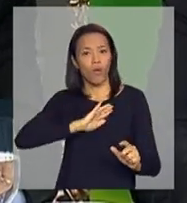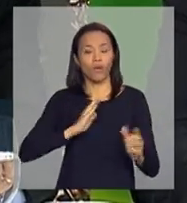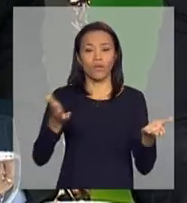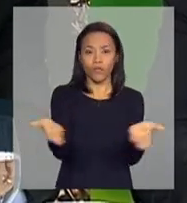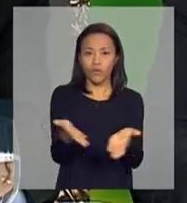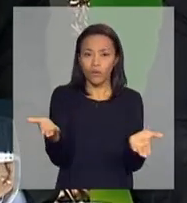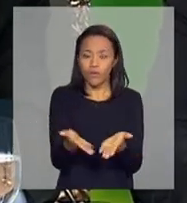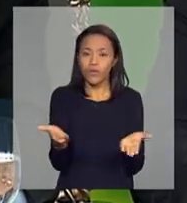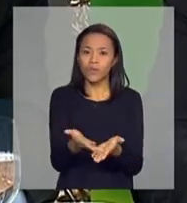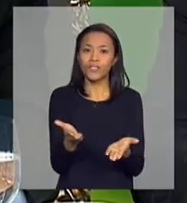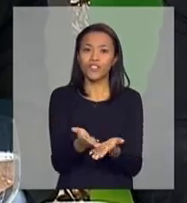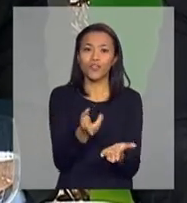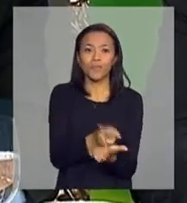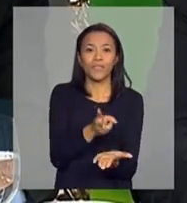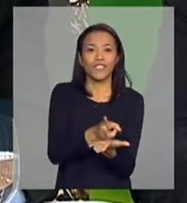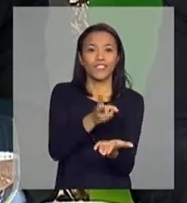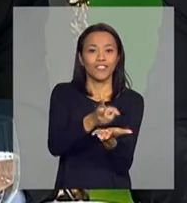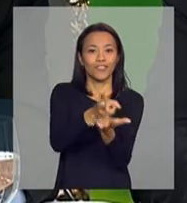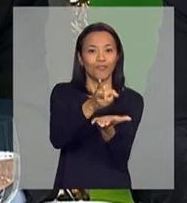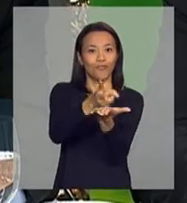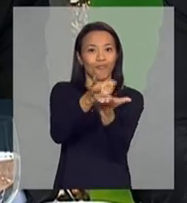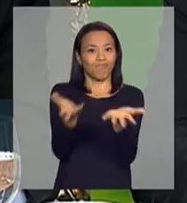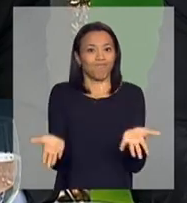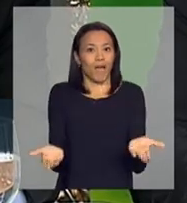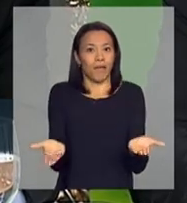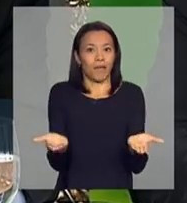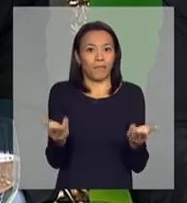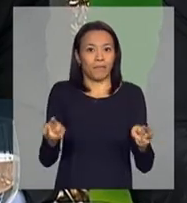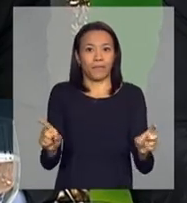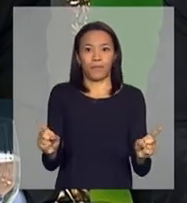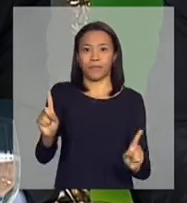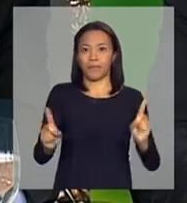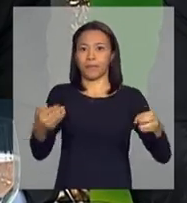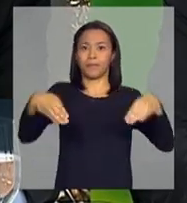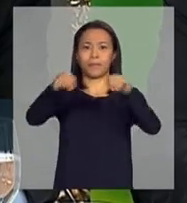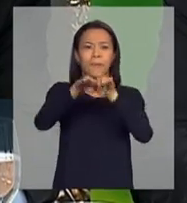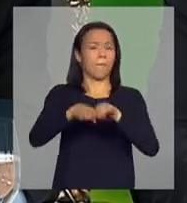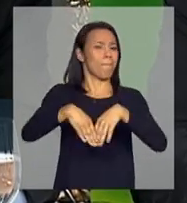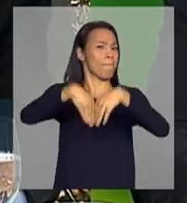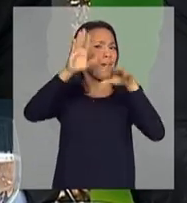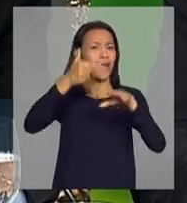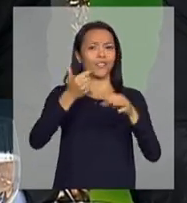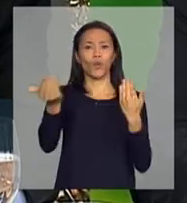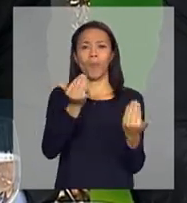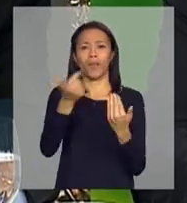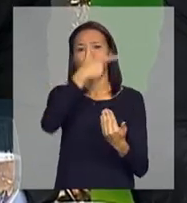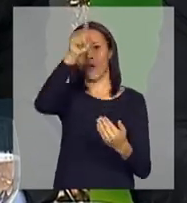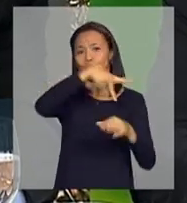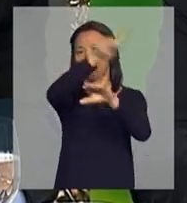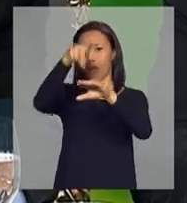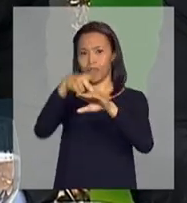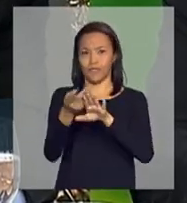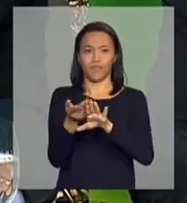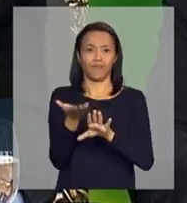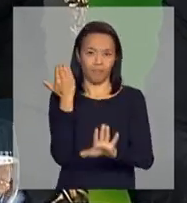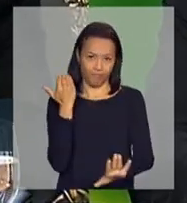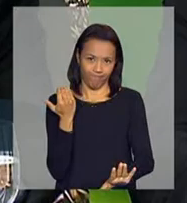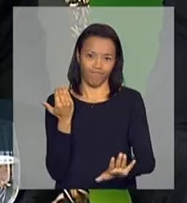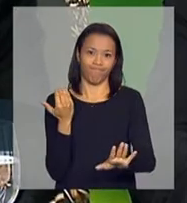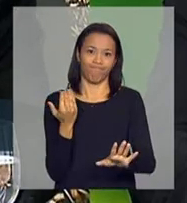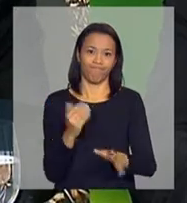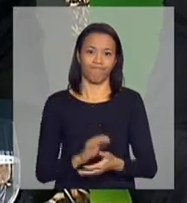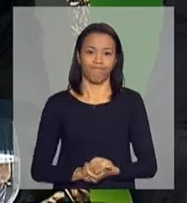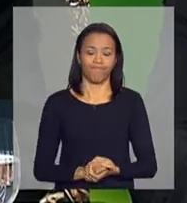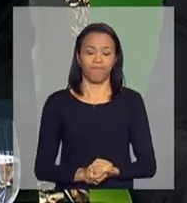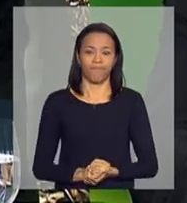caminhamos com uma competitividade maior do que muitos países exportadores no passado. Bom, nós vamos ter, então,